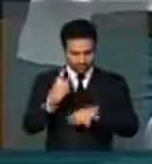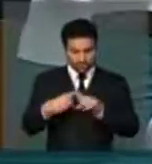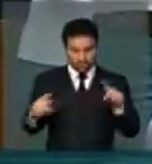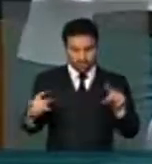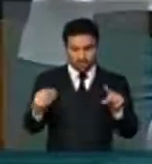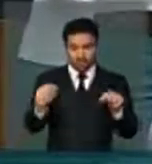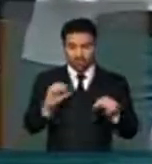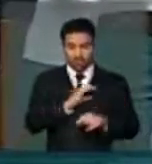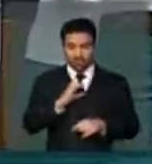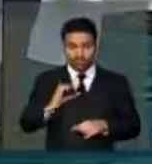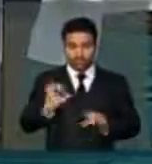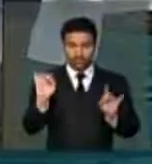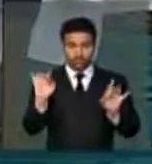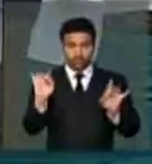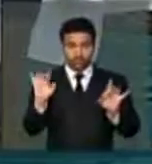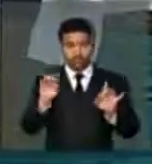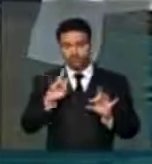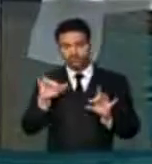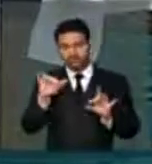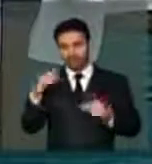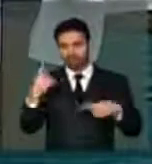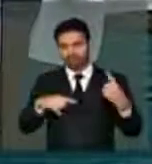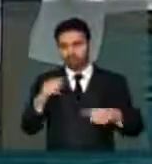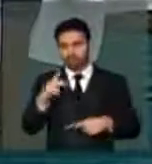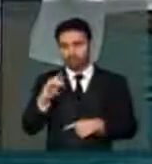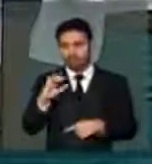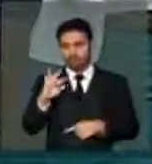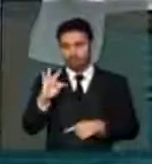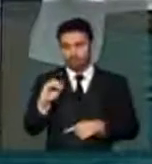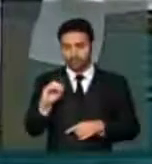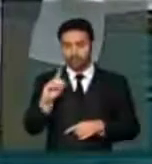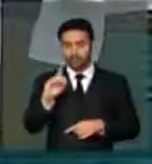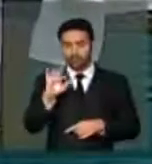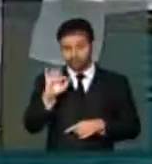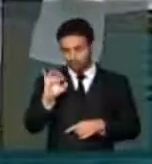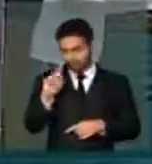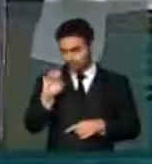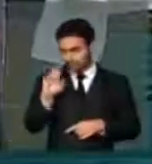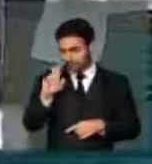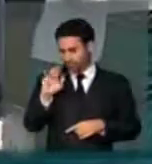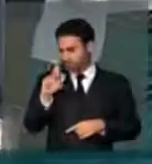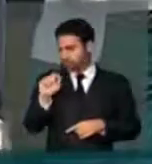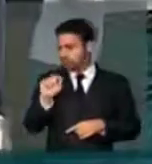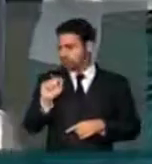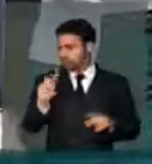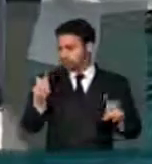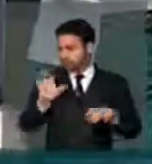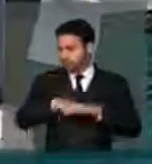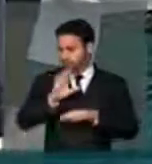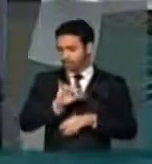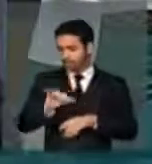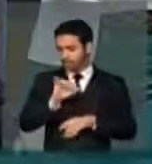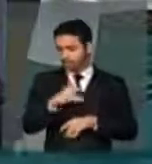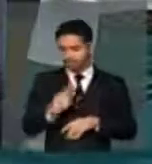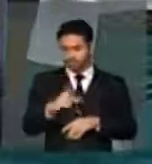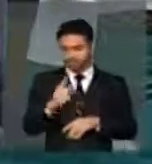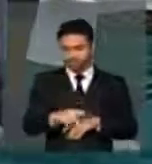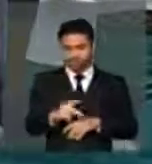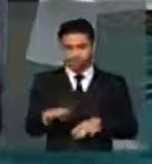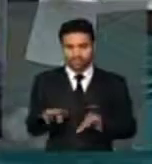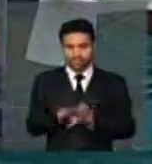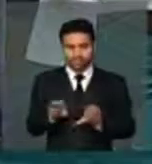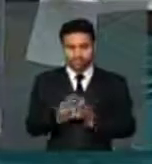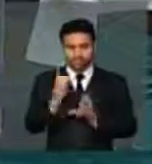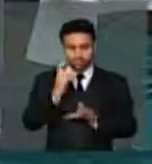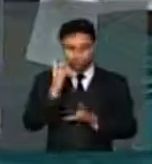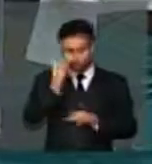da Comissão Especial, que vai tratar do Pacto Federativo, sem sombra dúvidas, um dos temas mais importantes dessa legislatura, e que